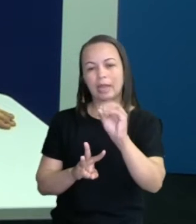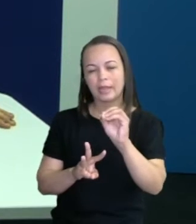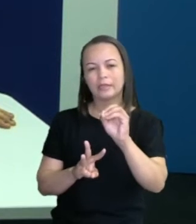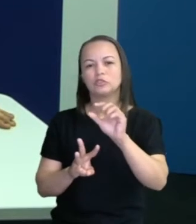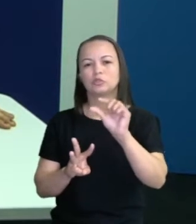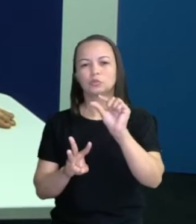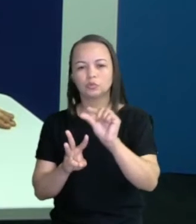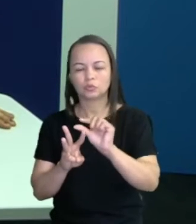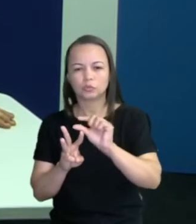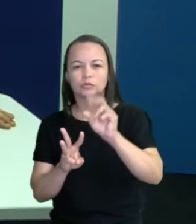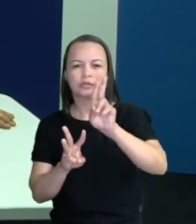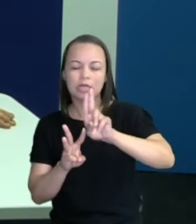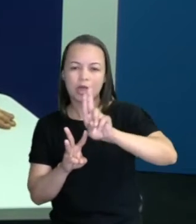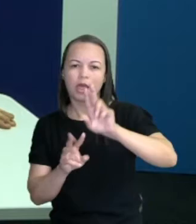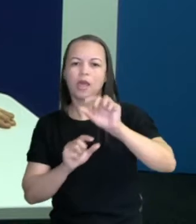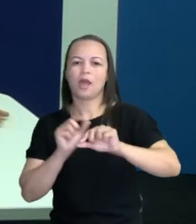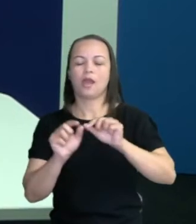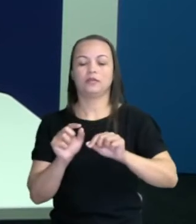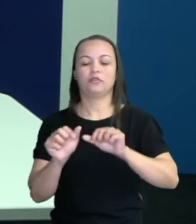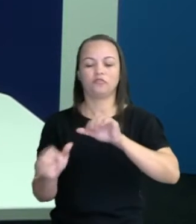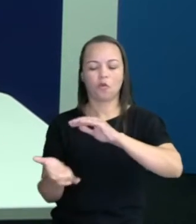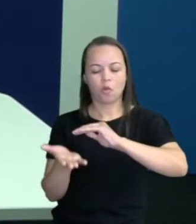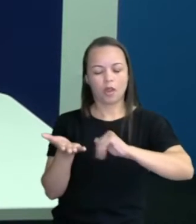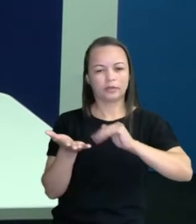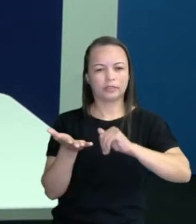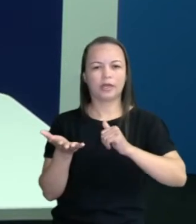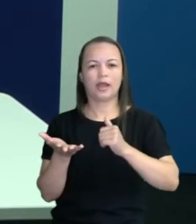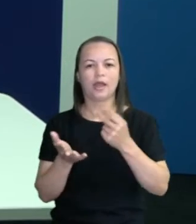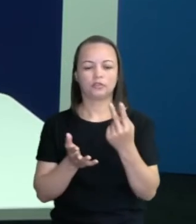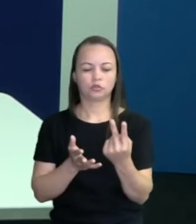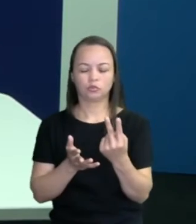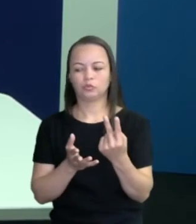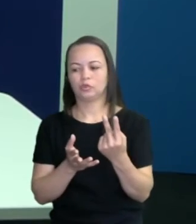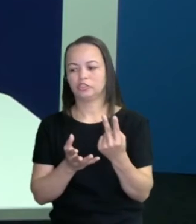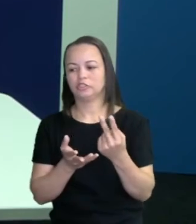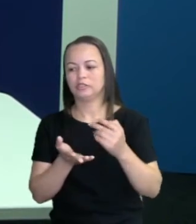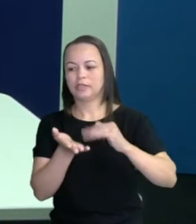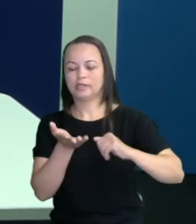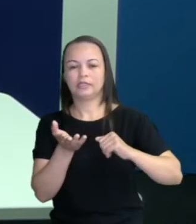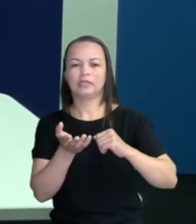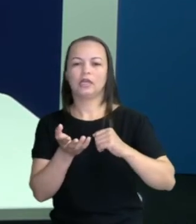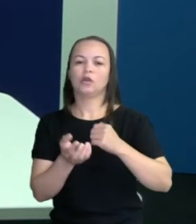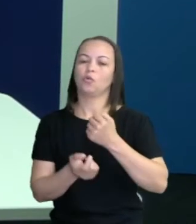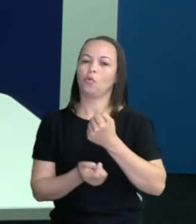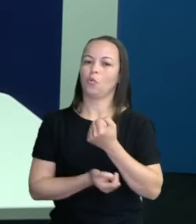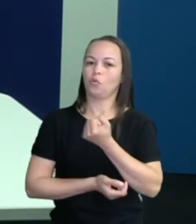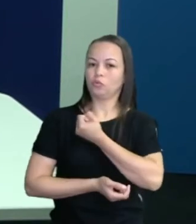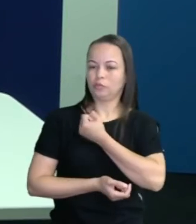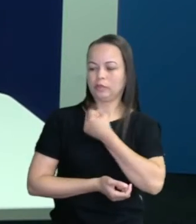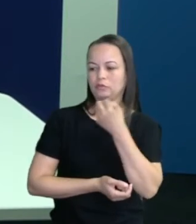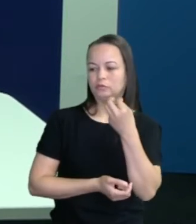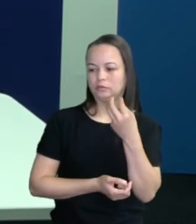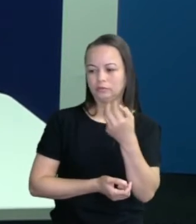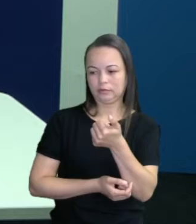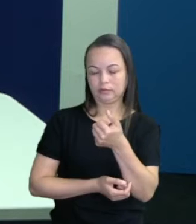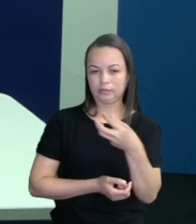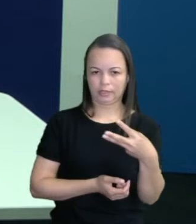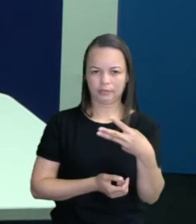3 dezenas. Vou retirar 2 dezenas. Fico com o resultado 13. Deu para entender?